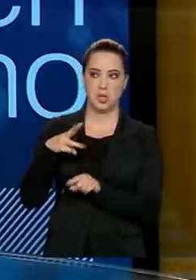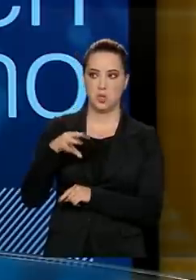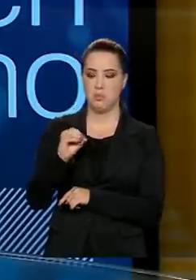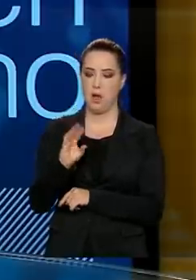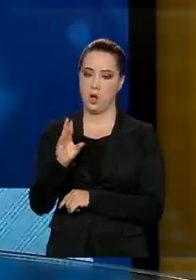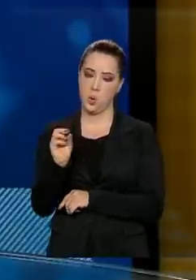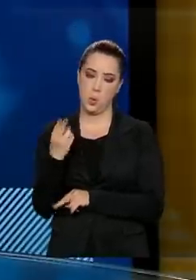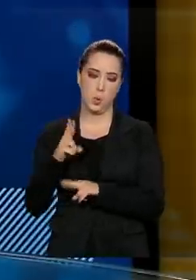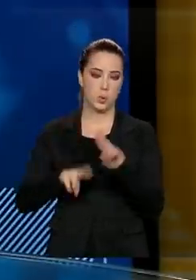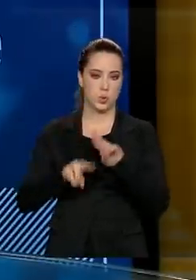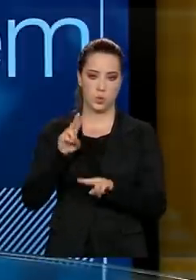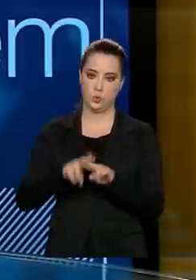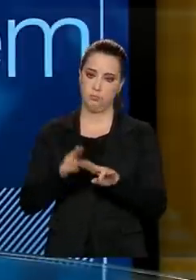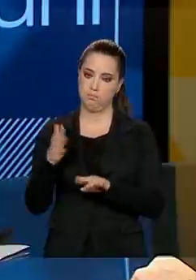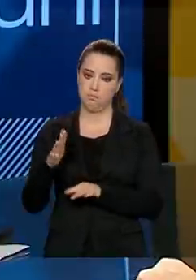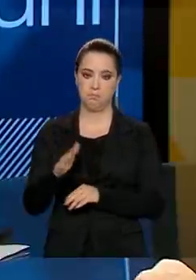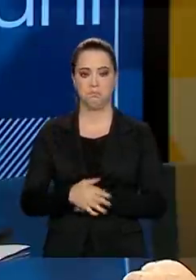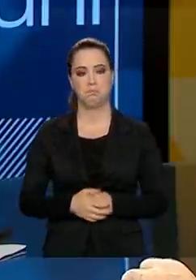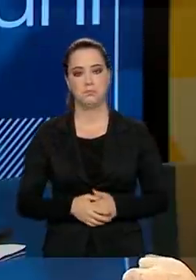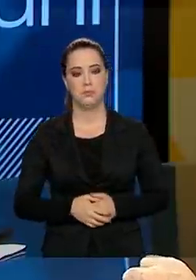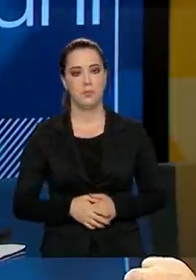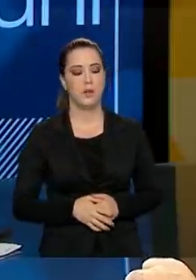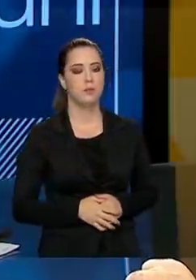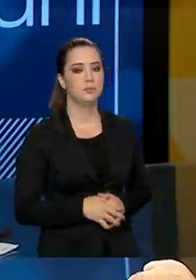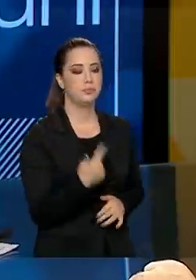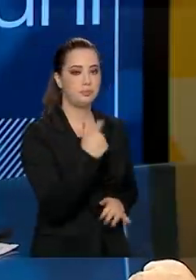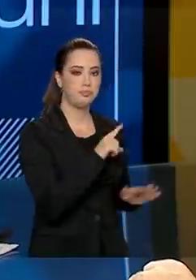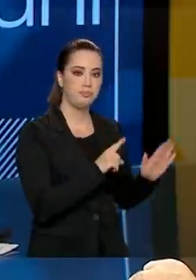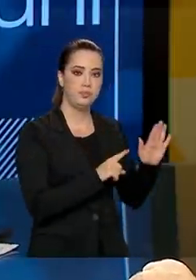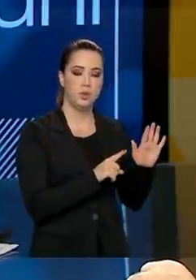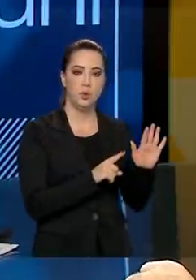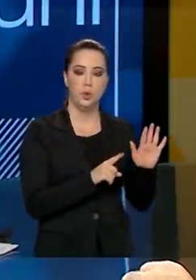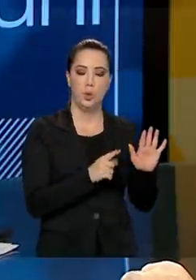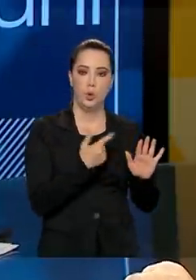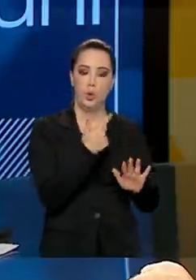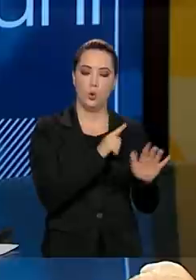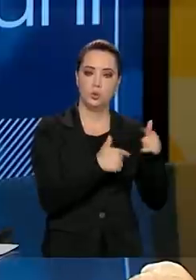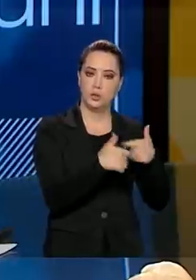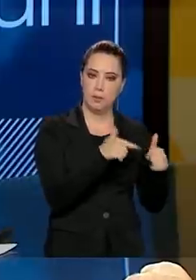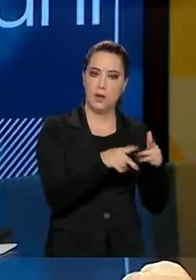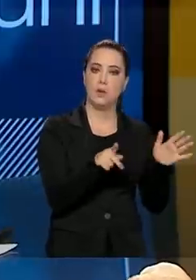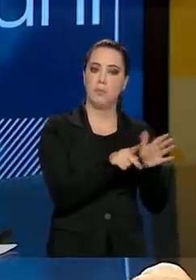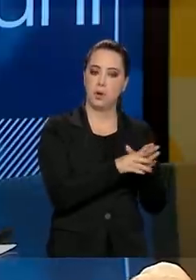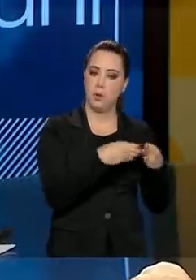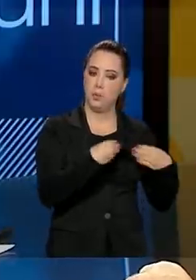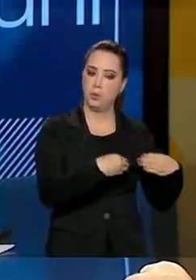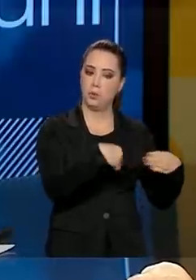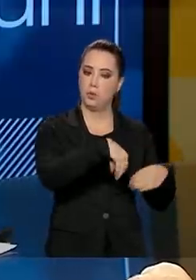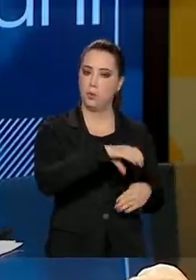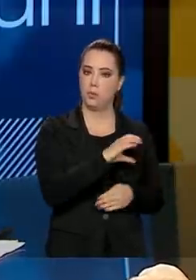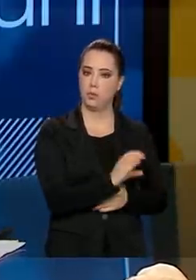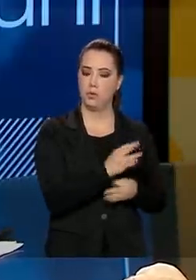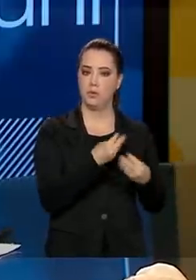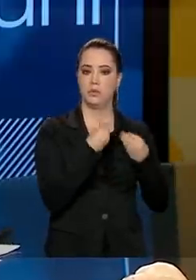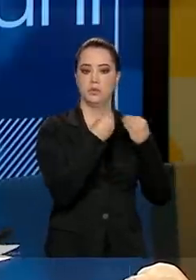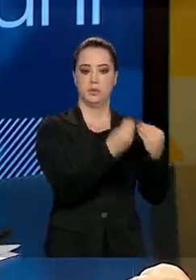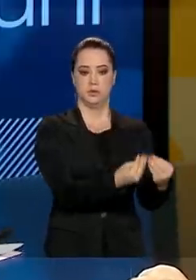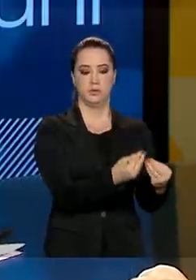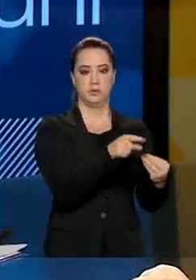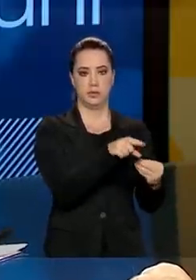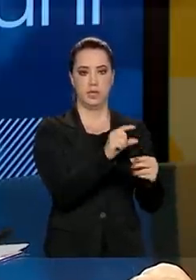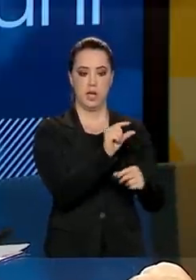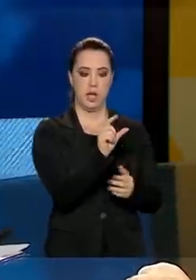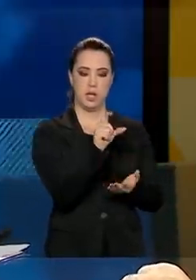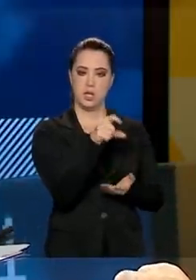ou junho, alguma coisa nesse sentido. Perfeito. Uma outra ação desenvolvida pelo Ministério da Educação foi a distribuição de